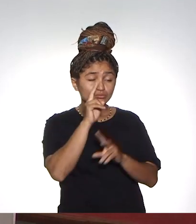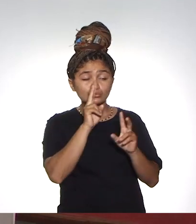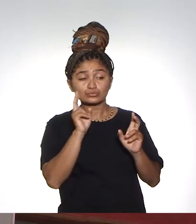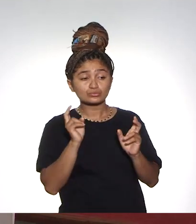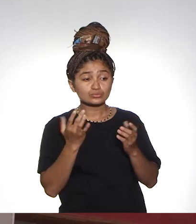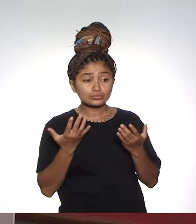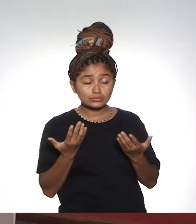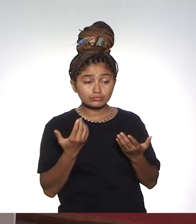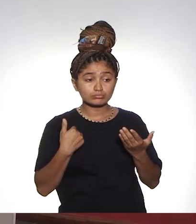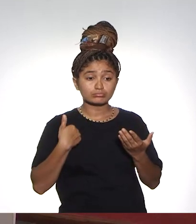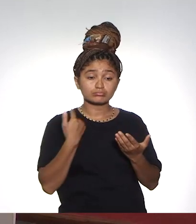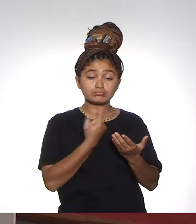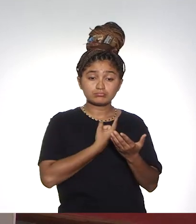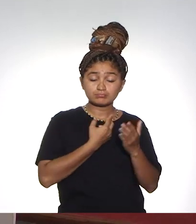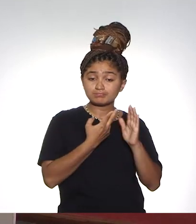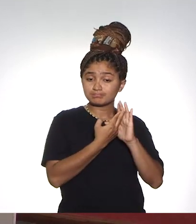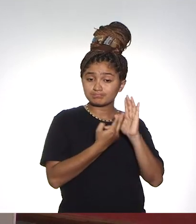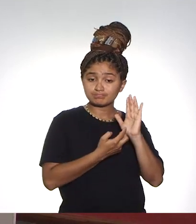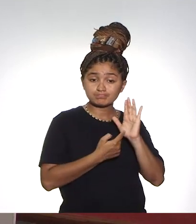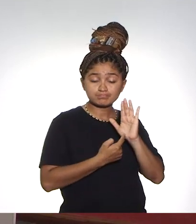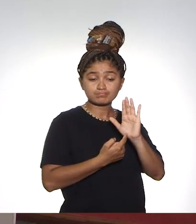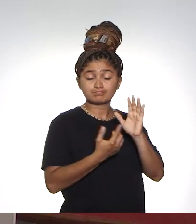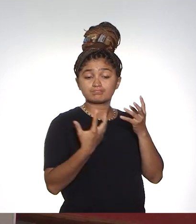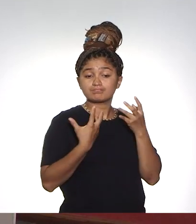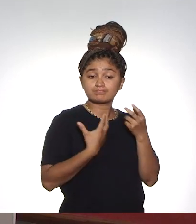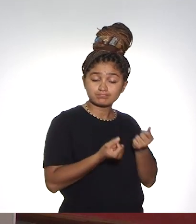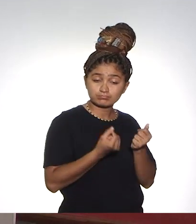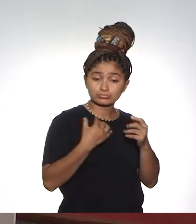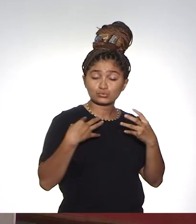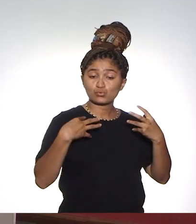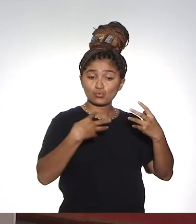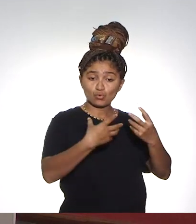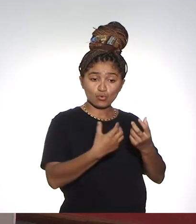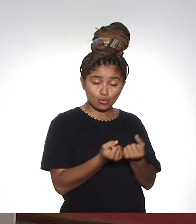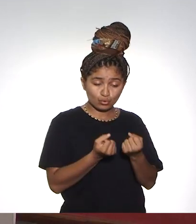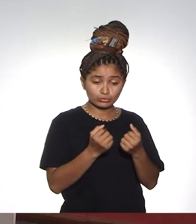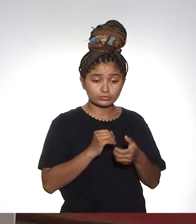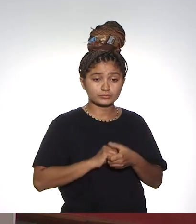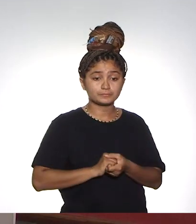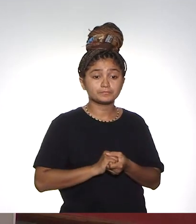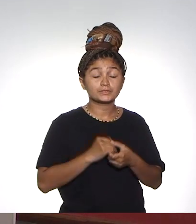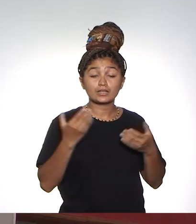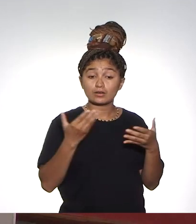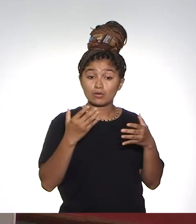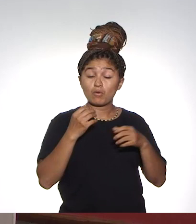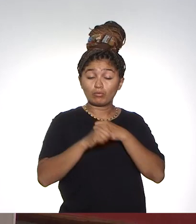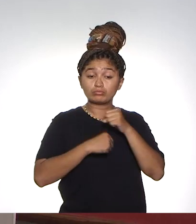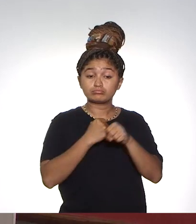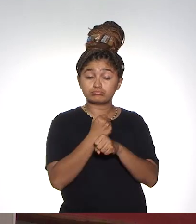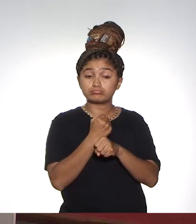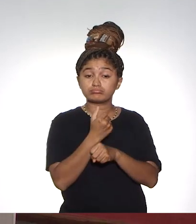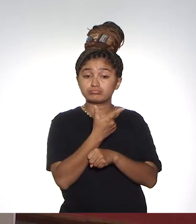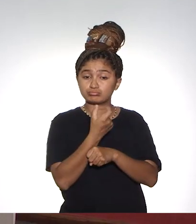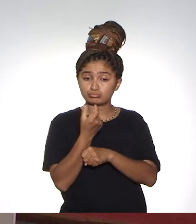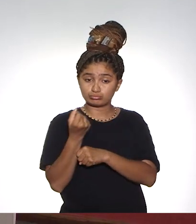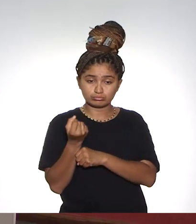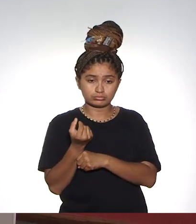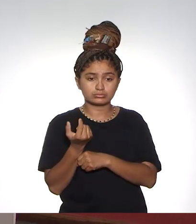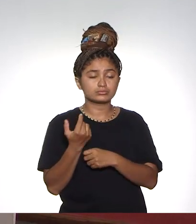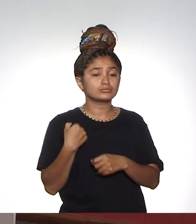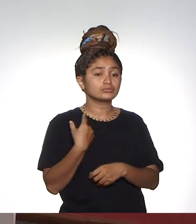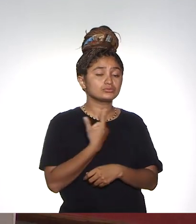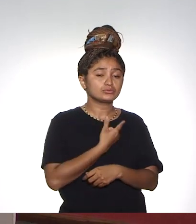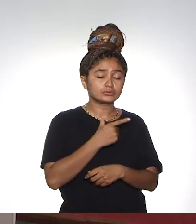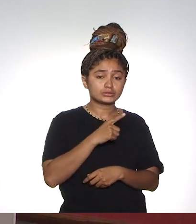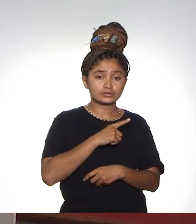importância da temática. Nós levamos a resolução, aprovamos esse ano e,